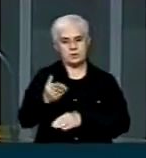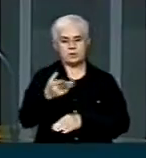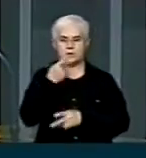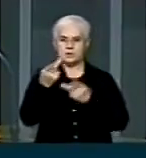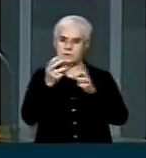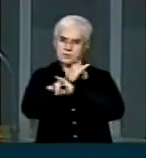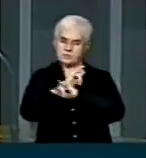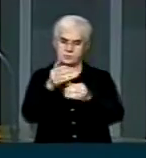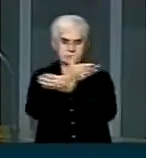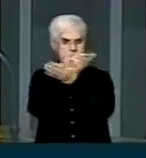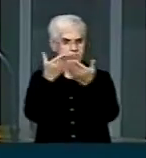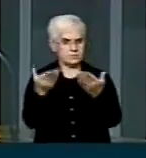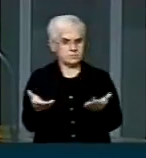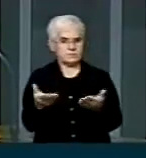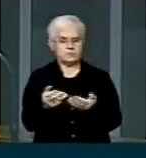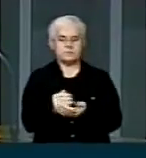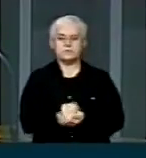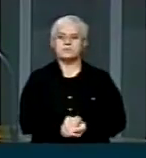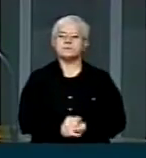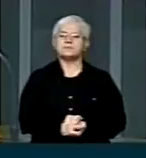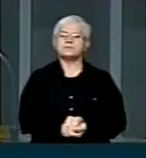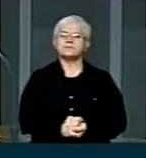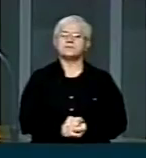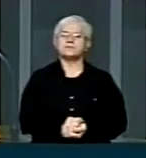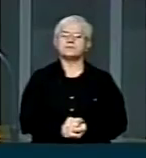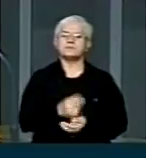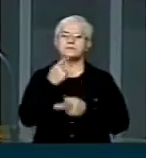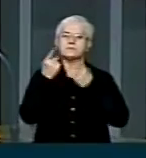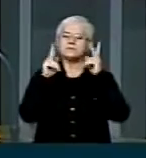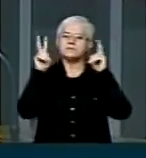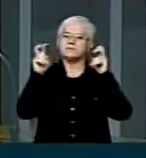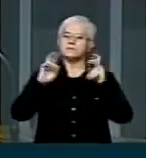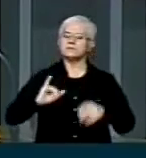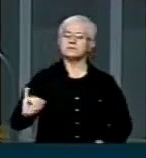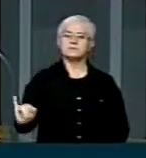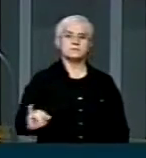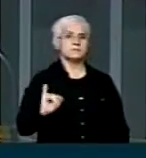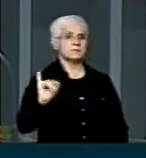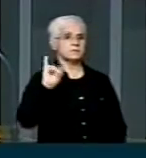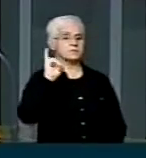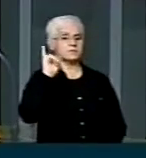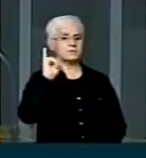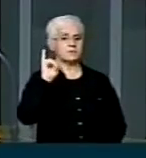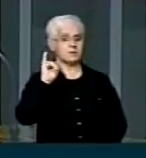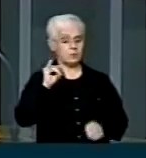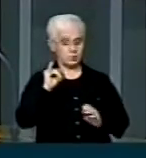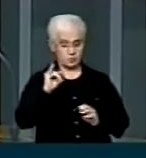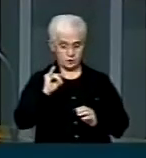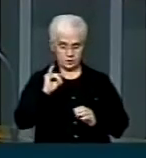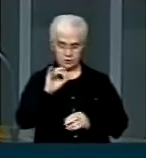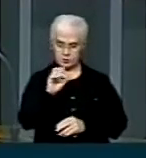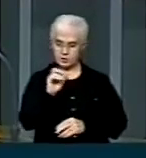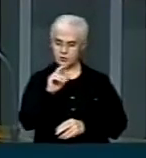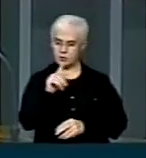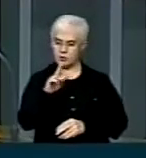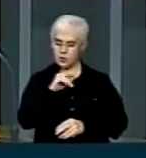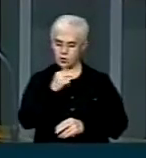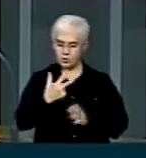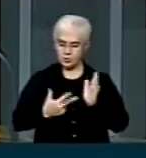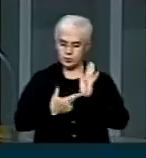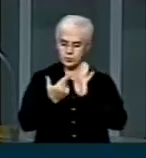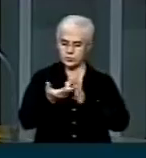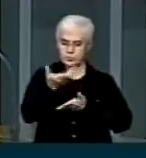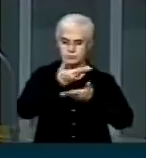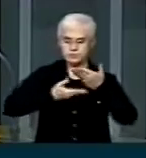Dirijo-me a V. Exª, Srs. Deputados, a fim de abordar a importância da doação de órgãos para salvar vidas,